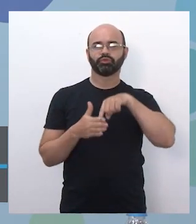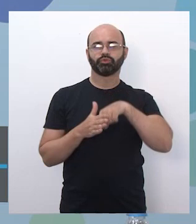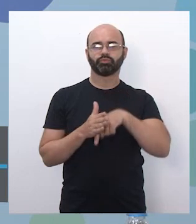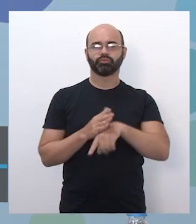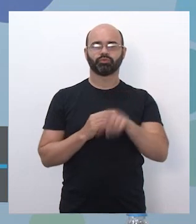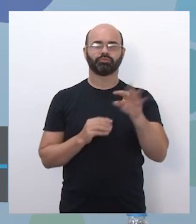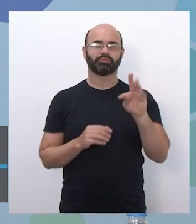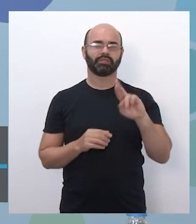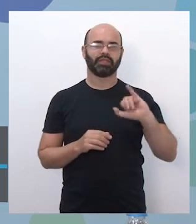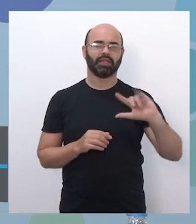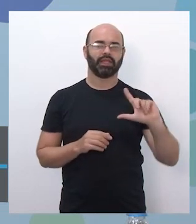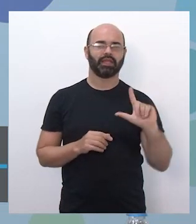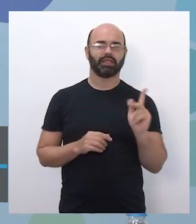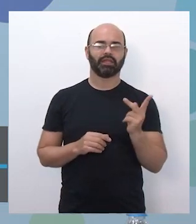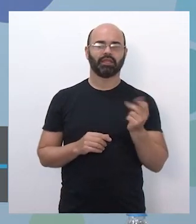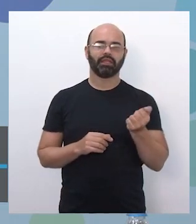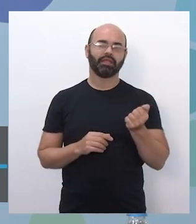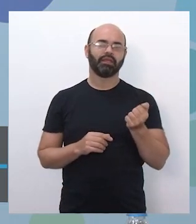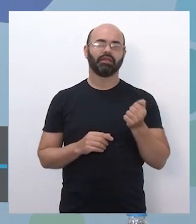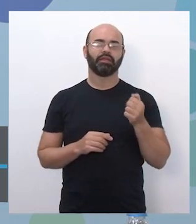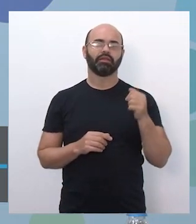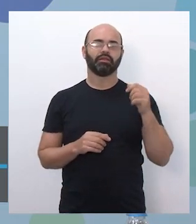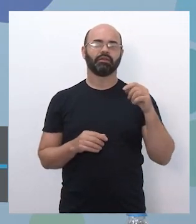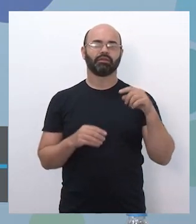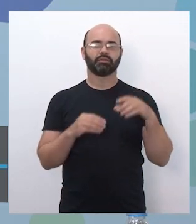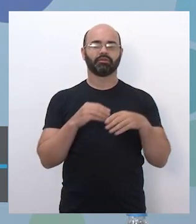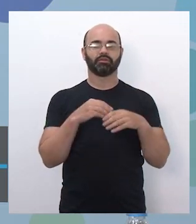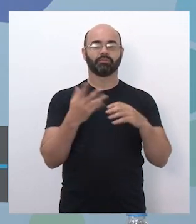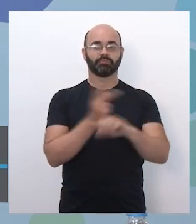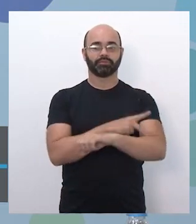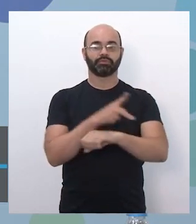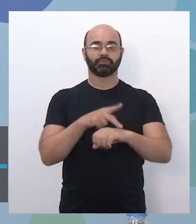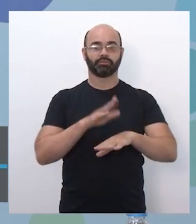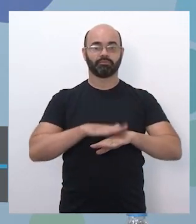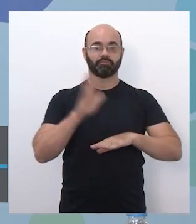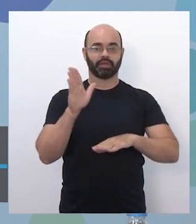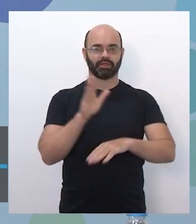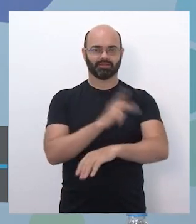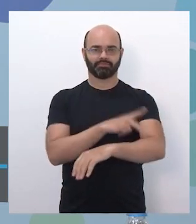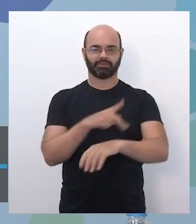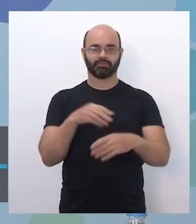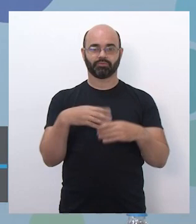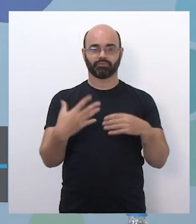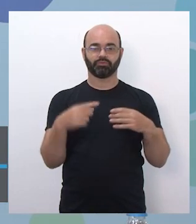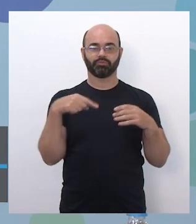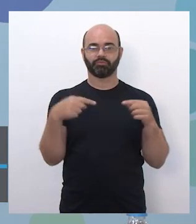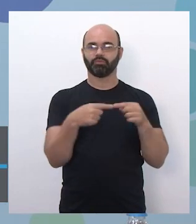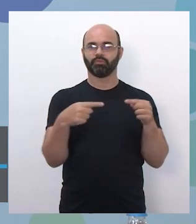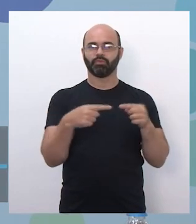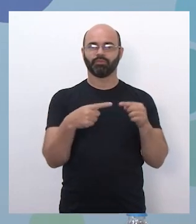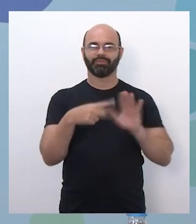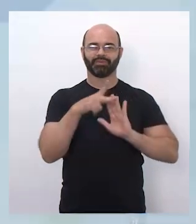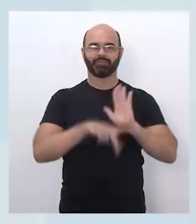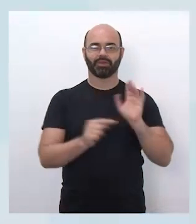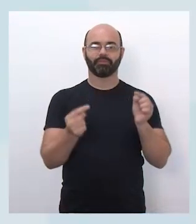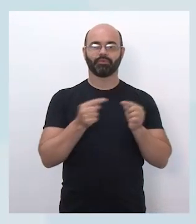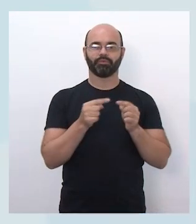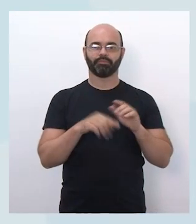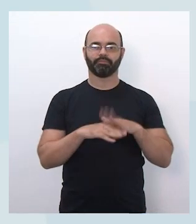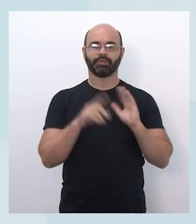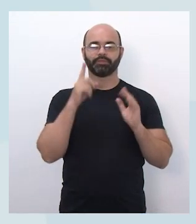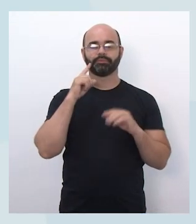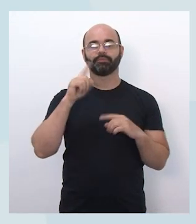trilha e o conteúdo mais pedagógico efetivamente do programa. Aqui a gente tem os